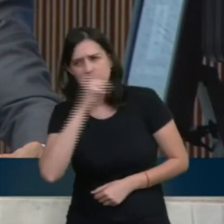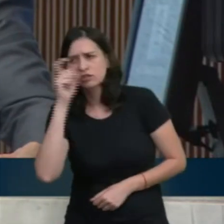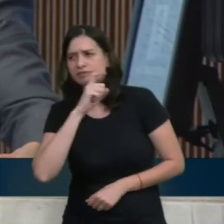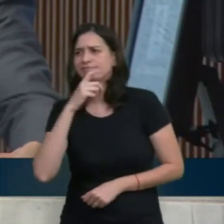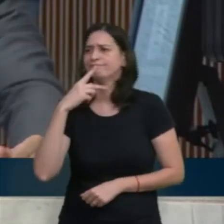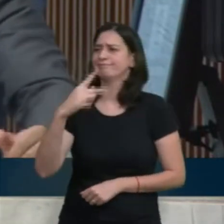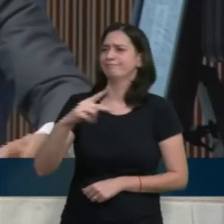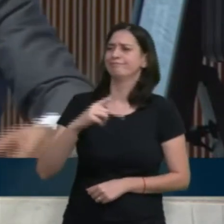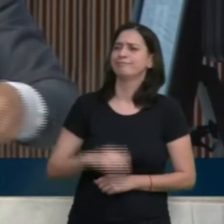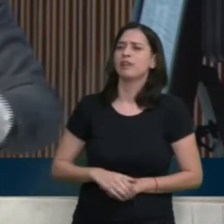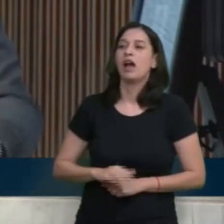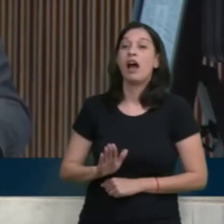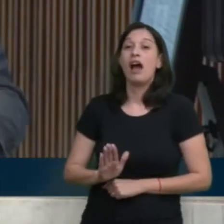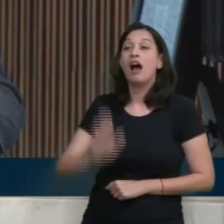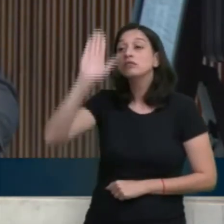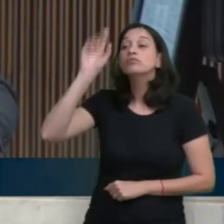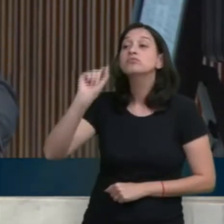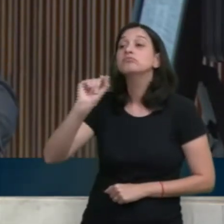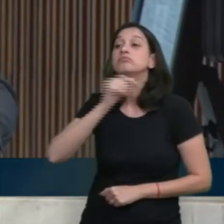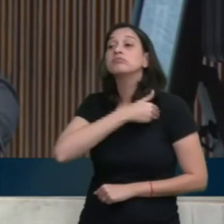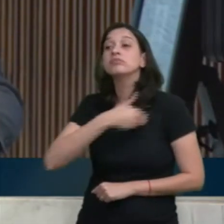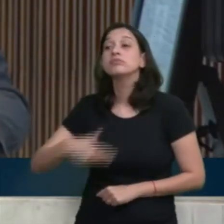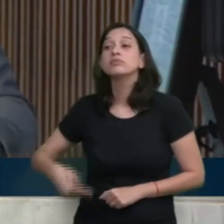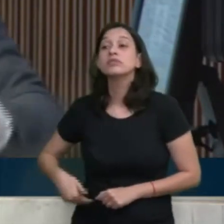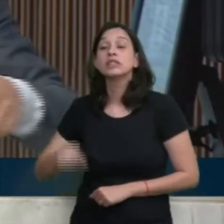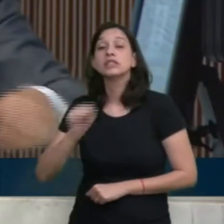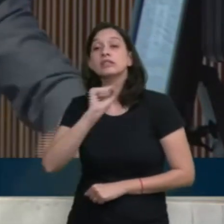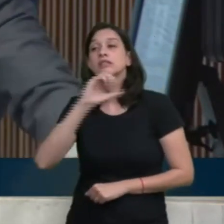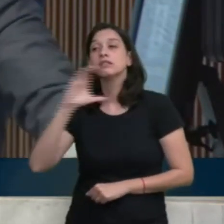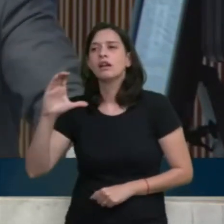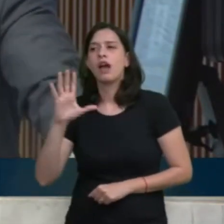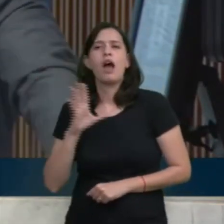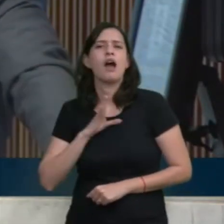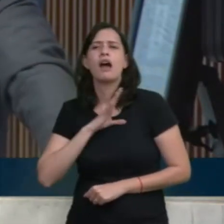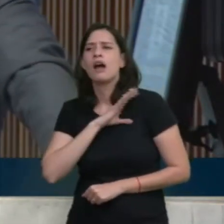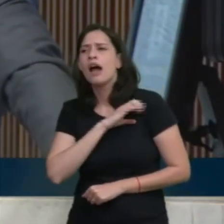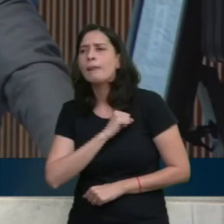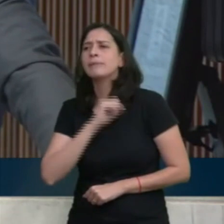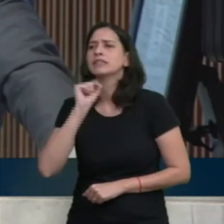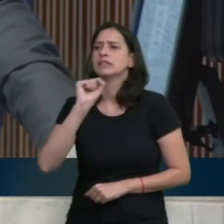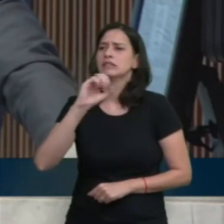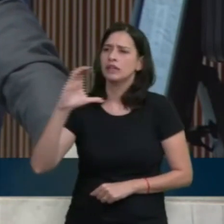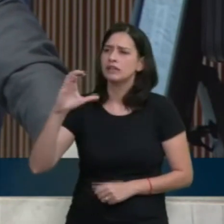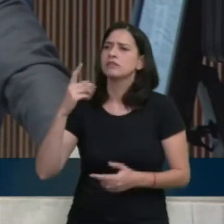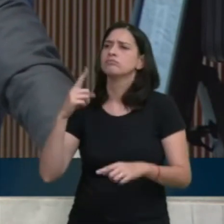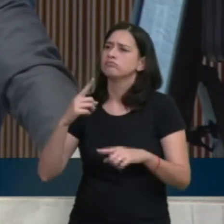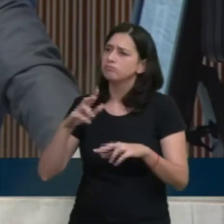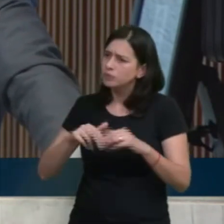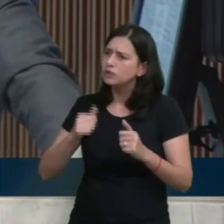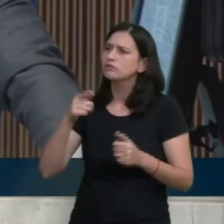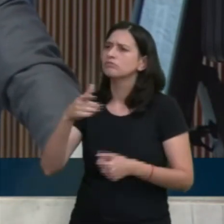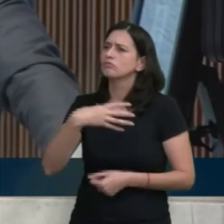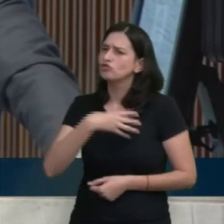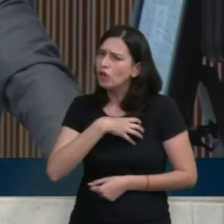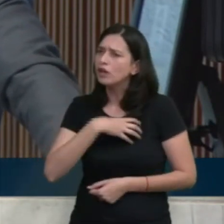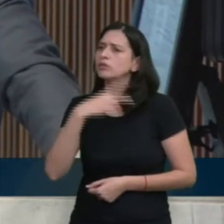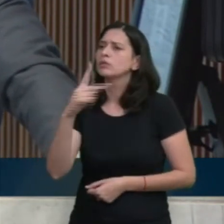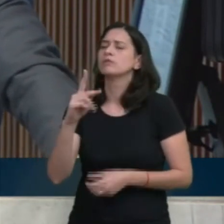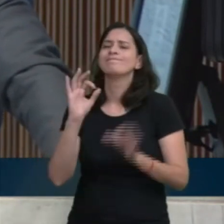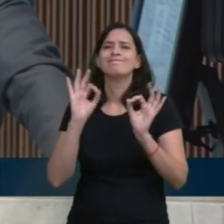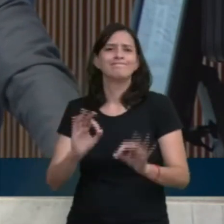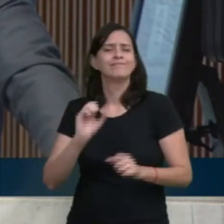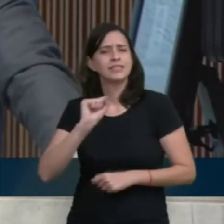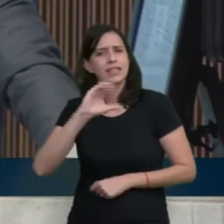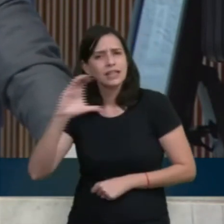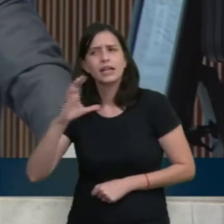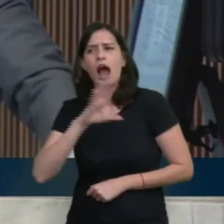governador de Santa Catarina. Porque eu nunca vi gostar tanto de Santa Catarina como o governador Ratinho Júnior. Está favorecendo as